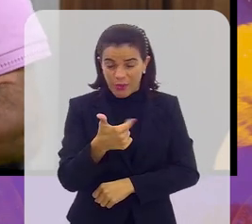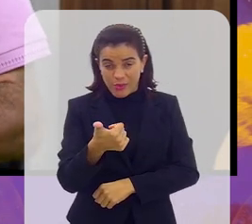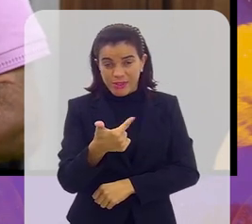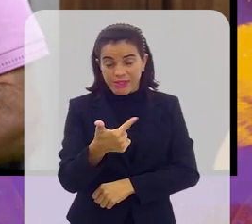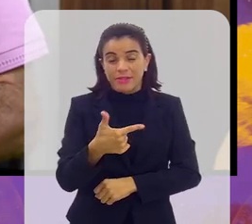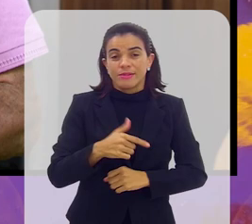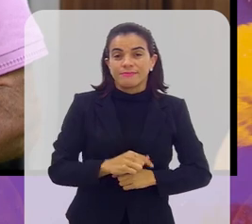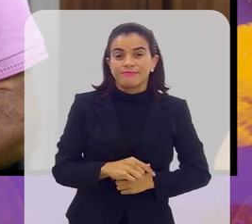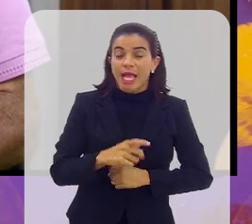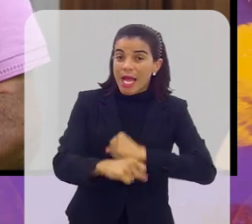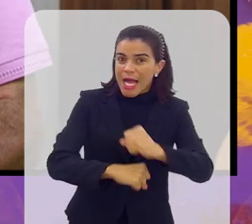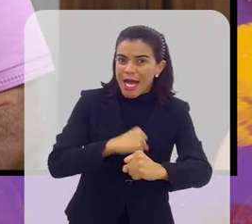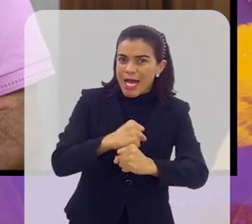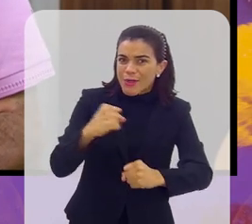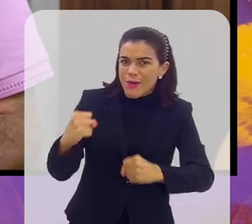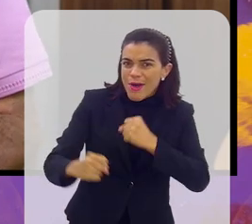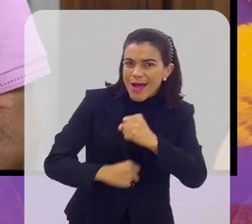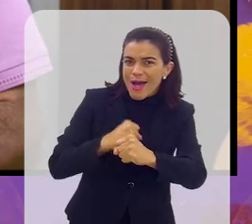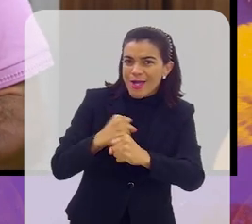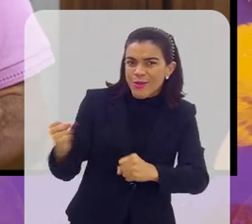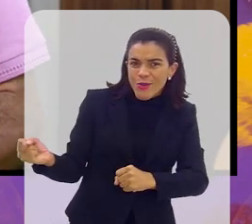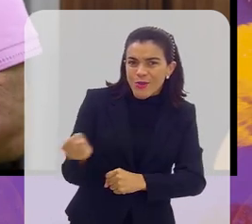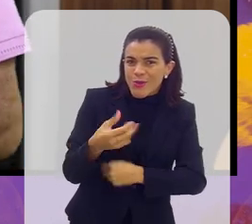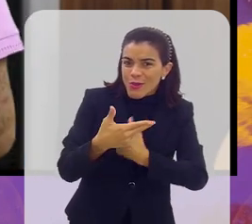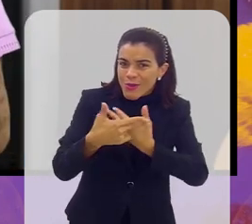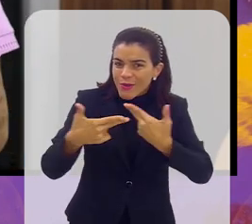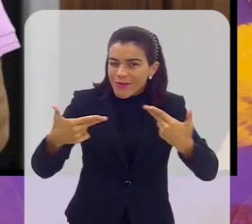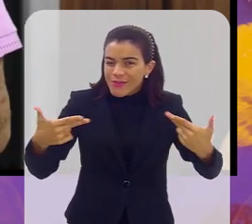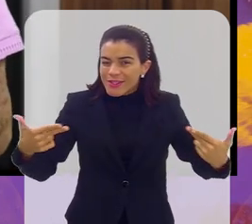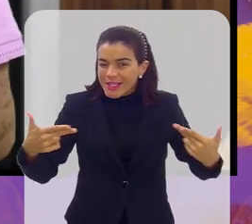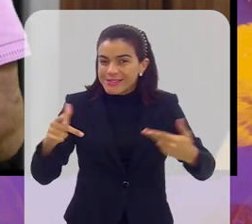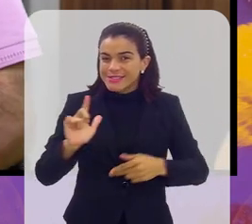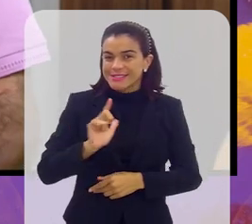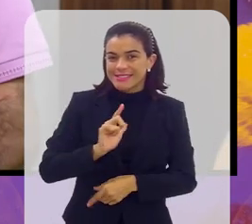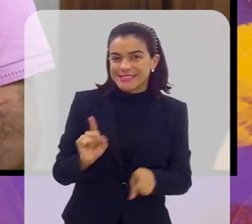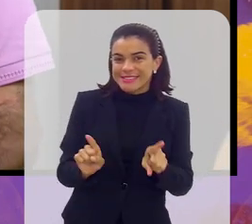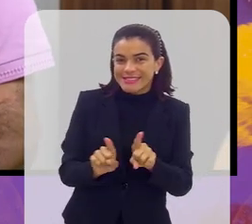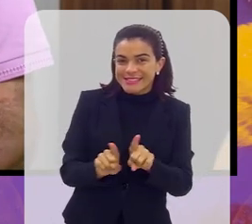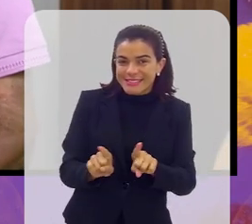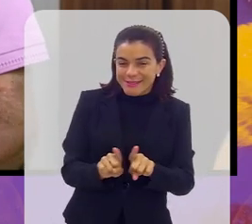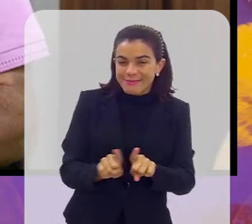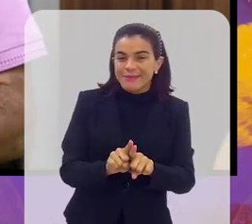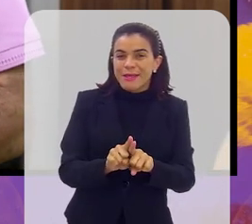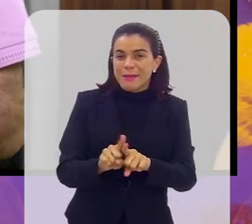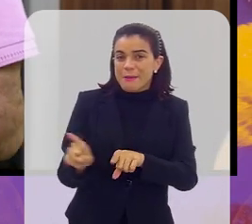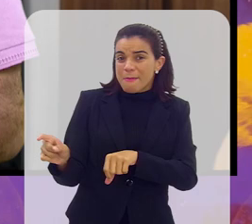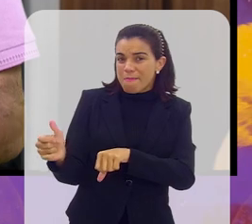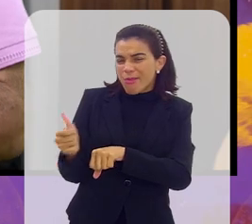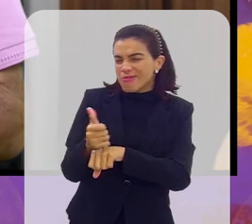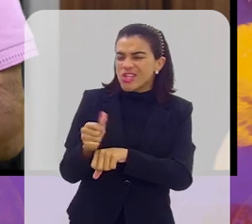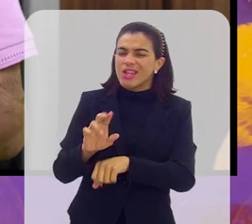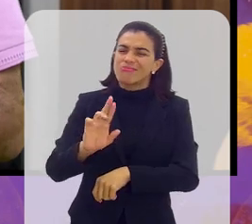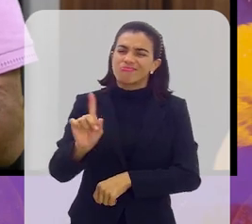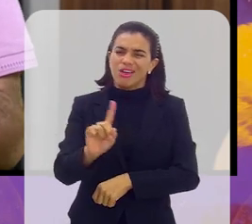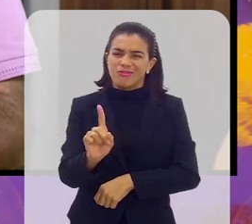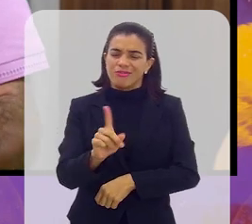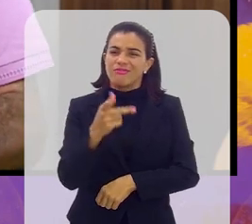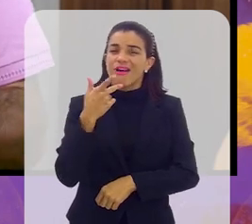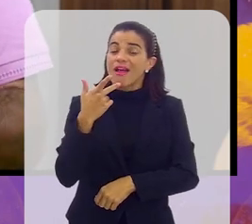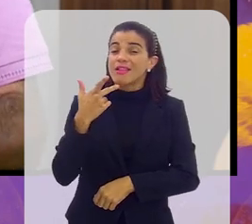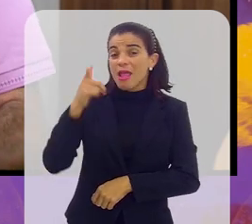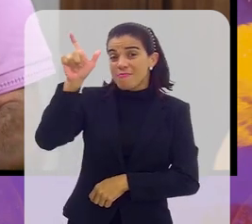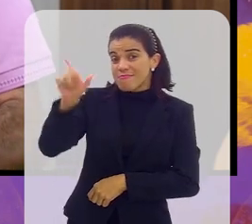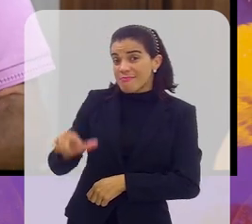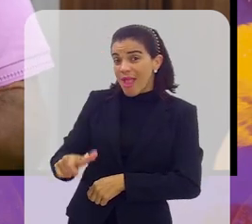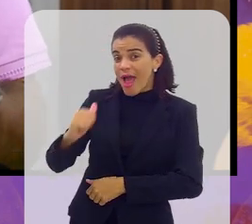nós temos mais empolgação, temos novidades, temos também profissionais, não. A gente tem